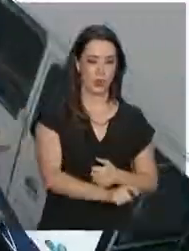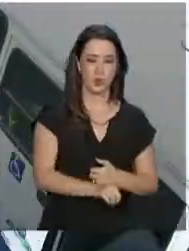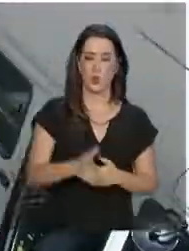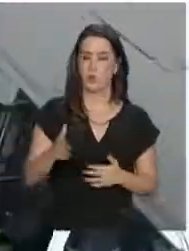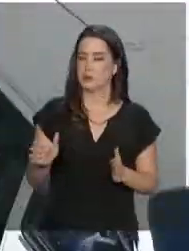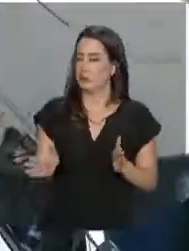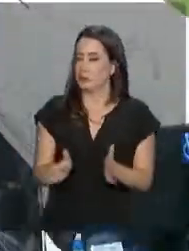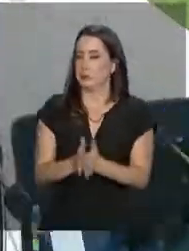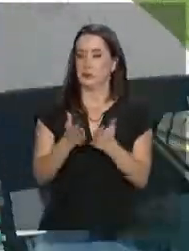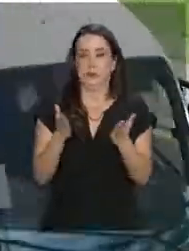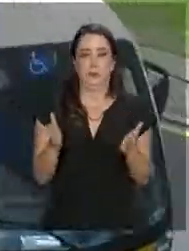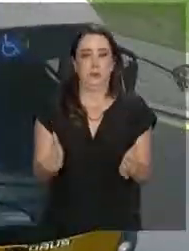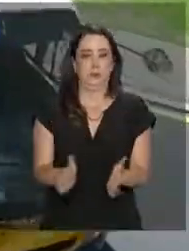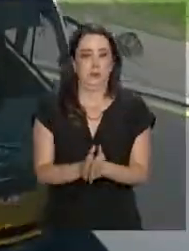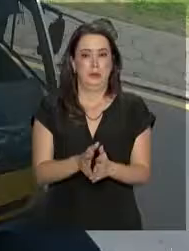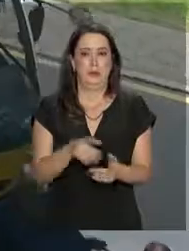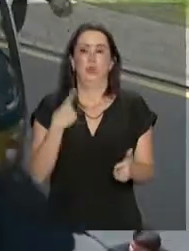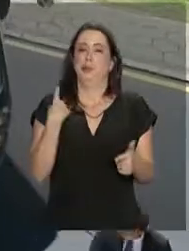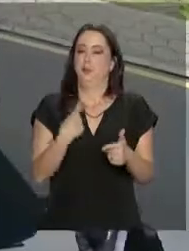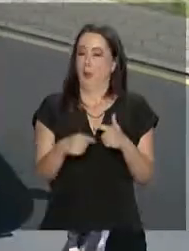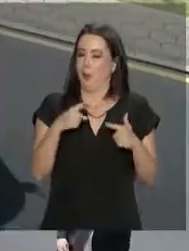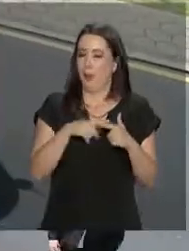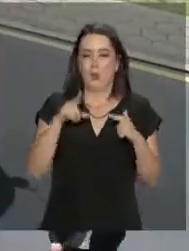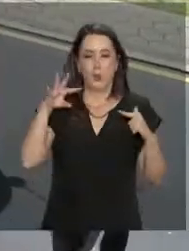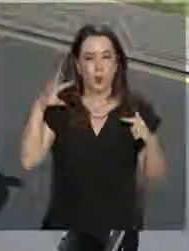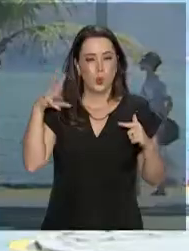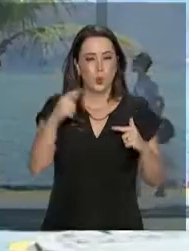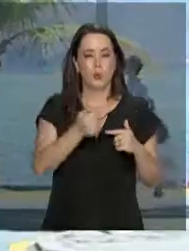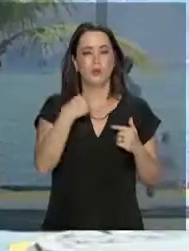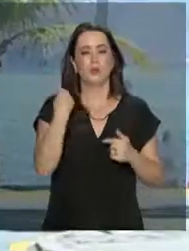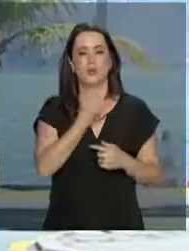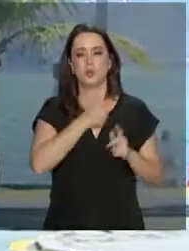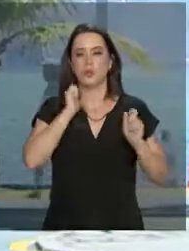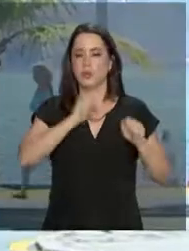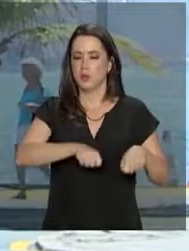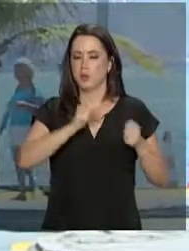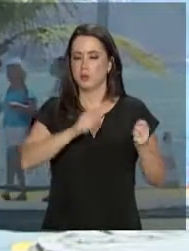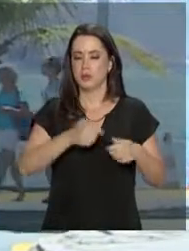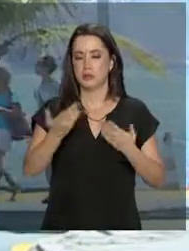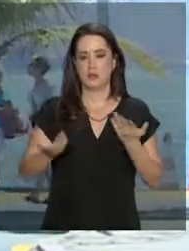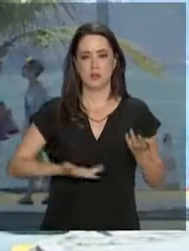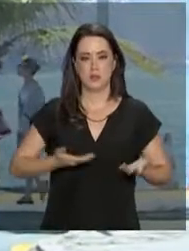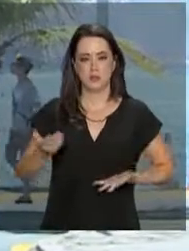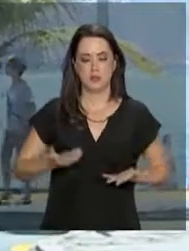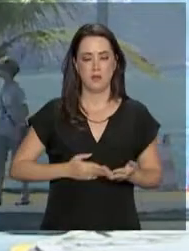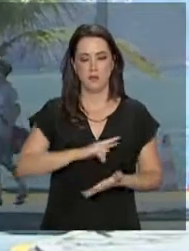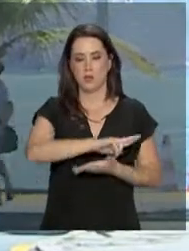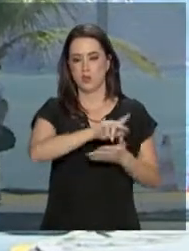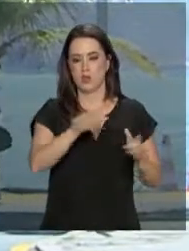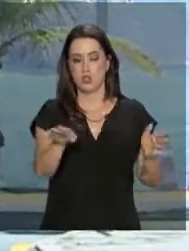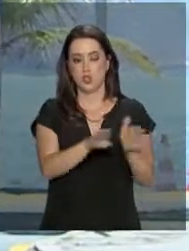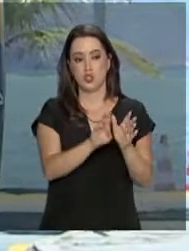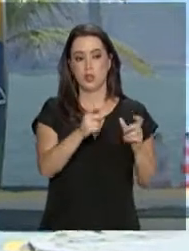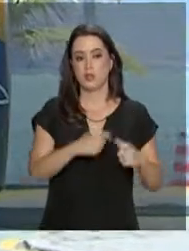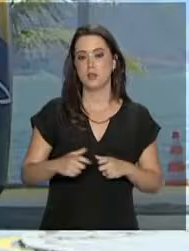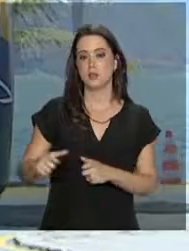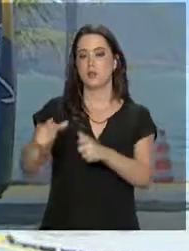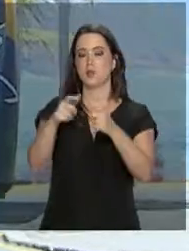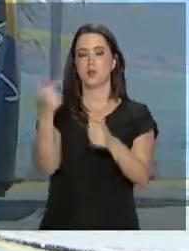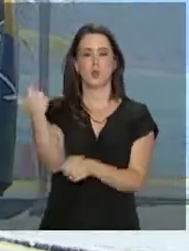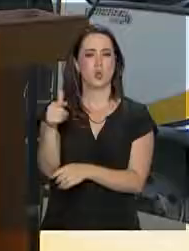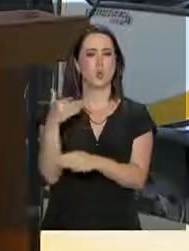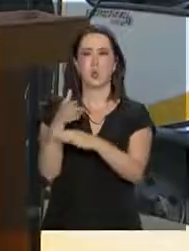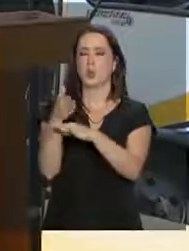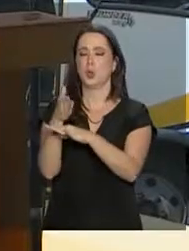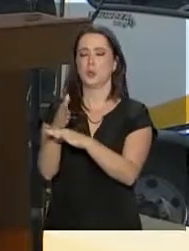extrema pobreza, de uma vulnerabilidade total, onde a gente vai poder implantar serviços volantes chegando até essa população que não tem